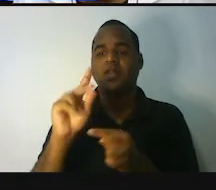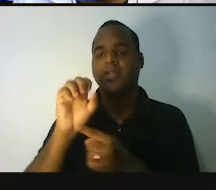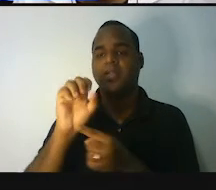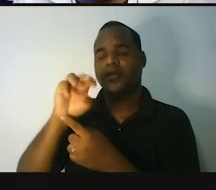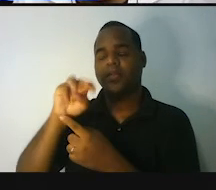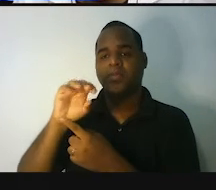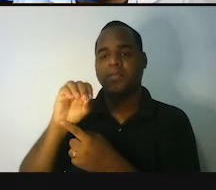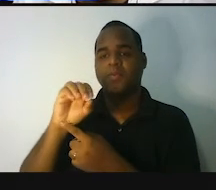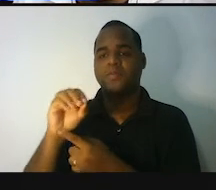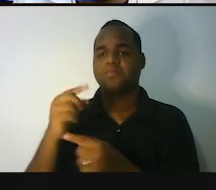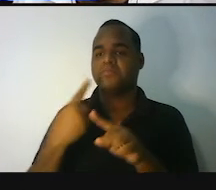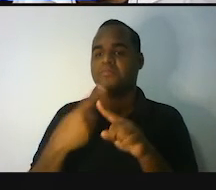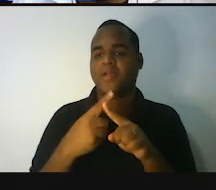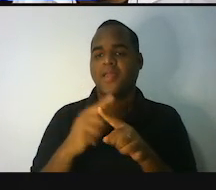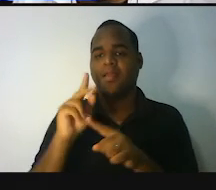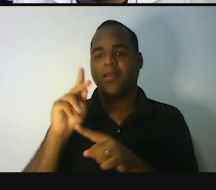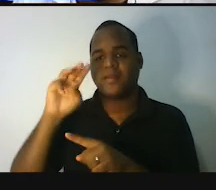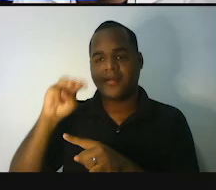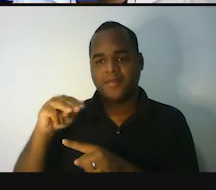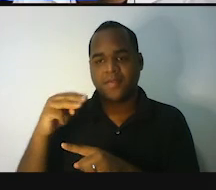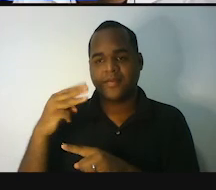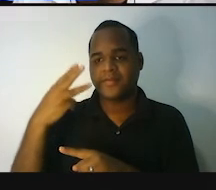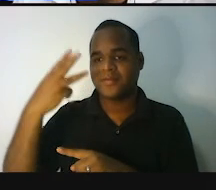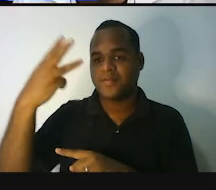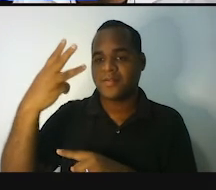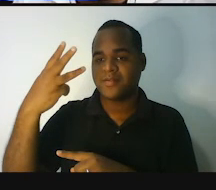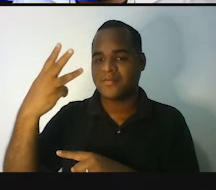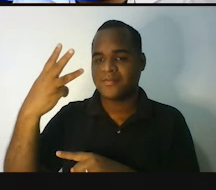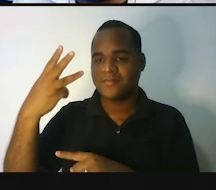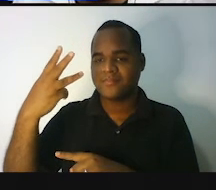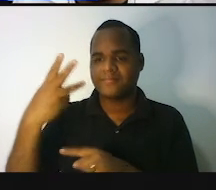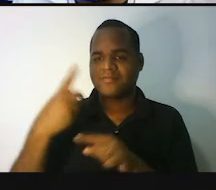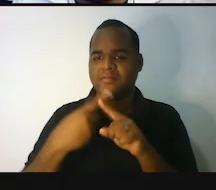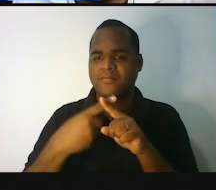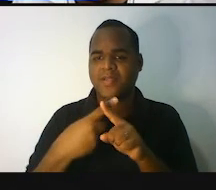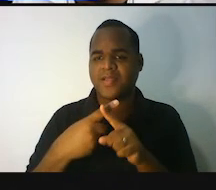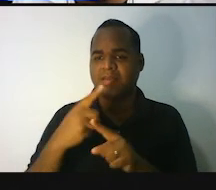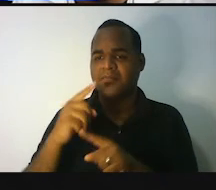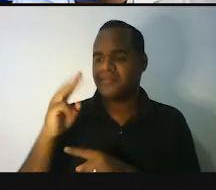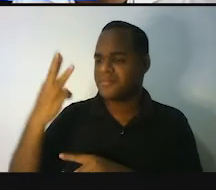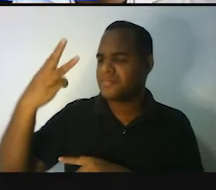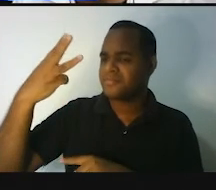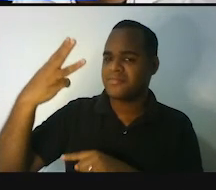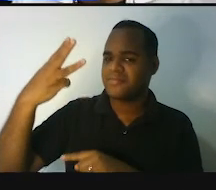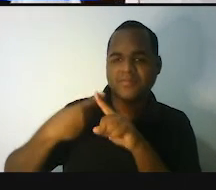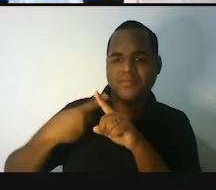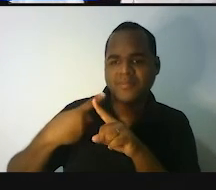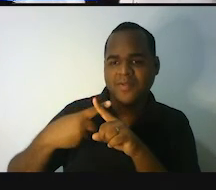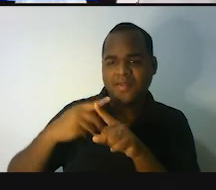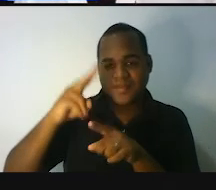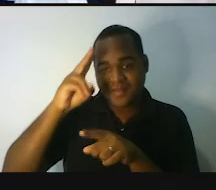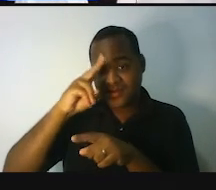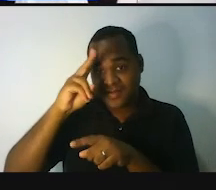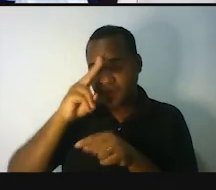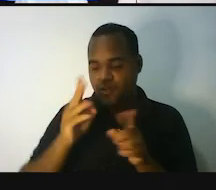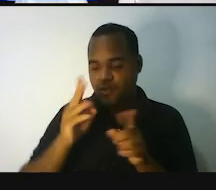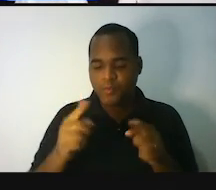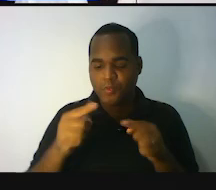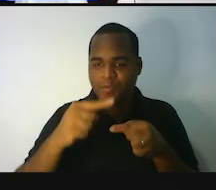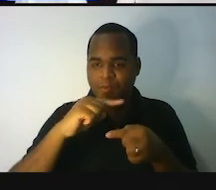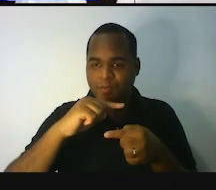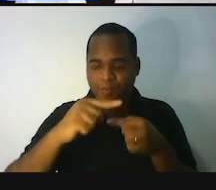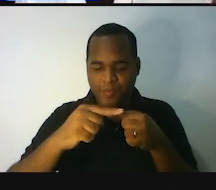aqui ensinam três, ó, quilômetro cúbico? Por que que esse três é cúbico? Lembra do